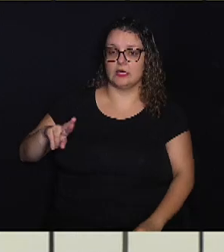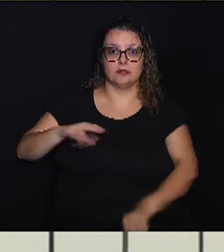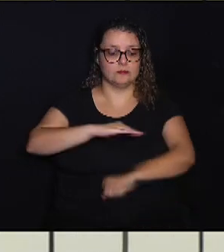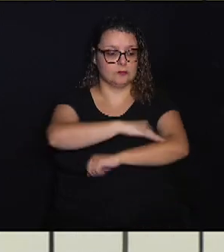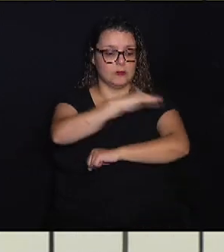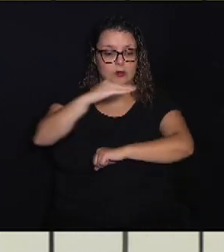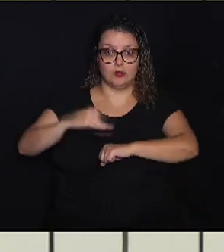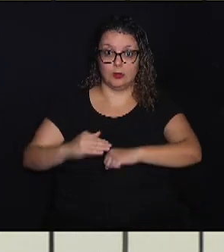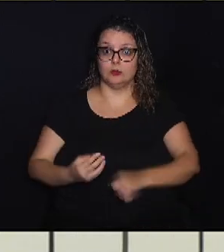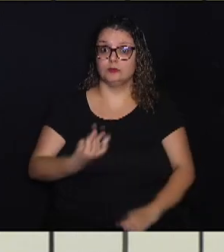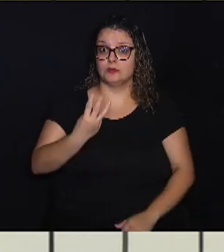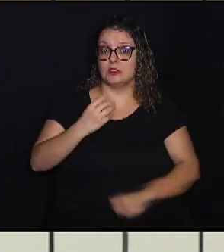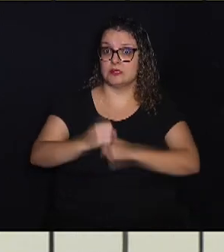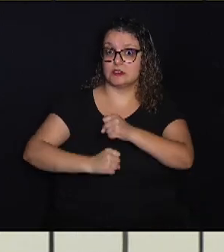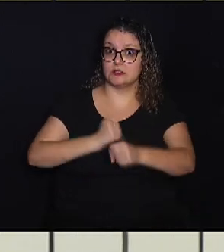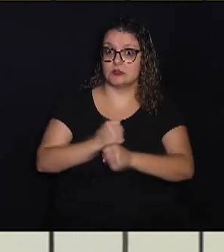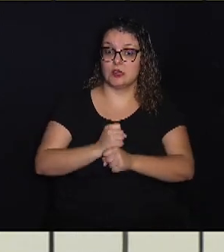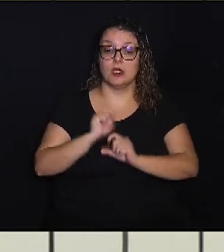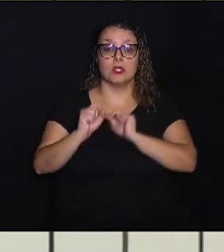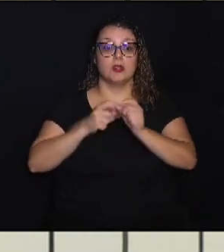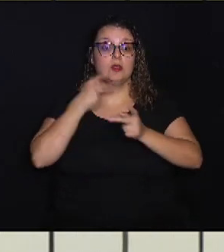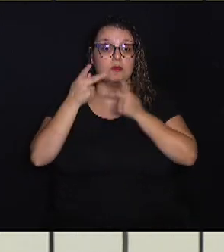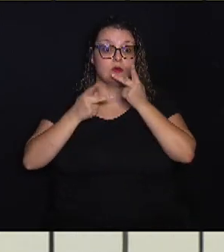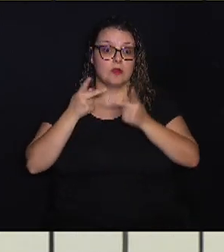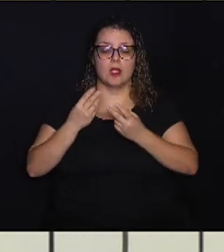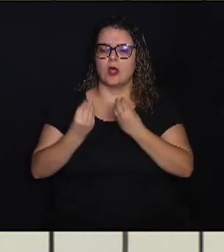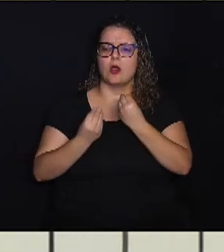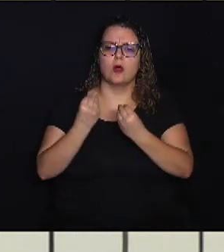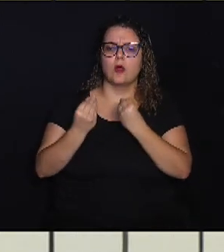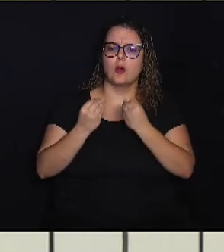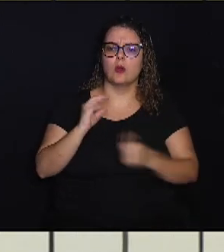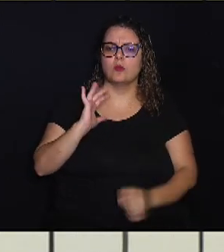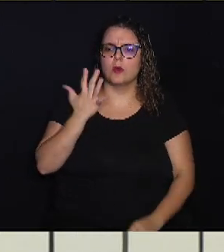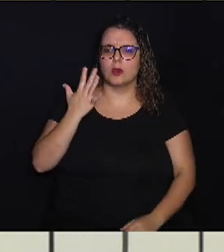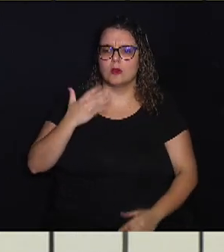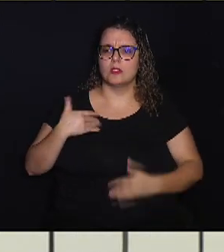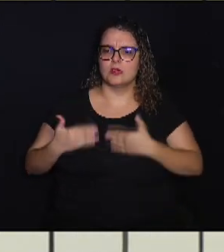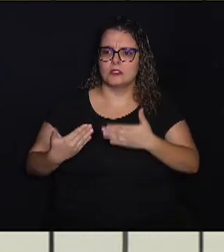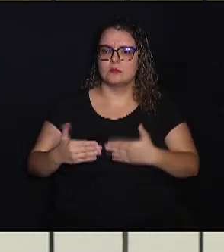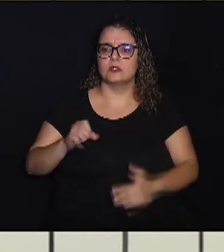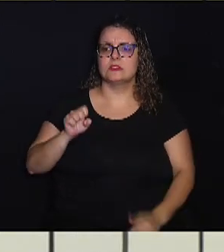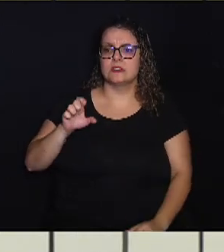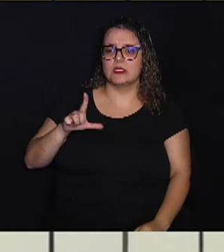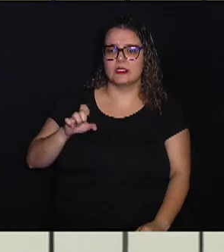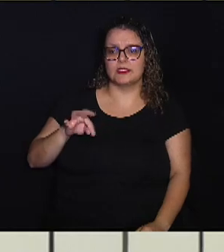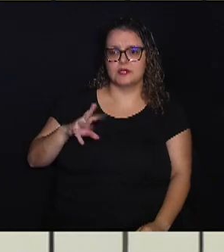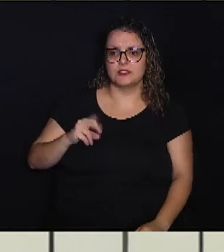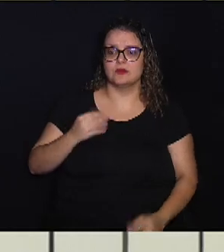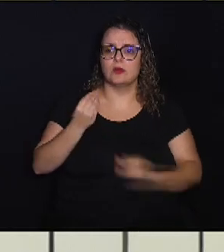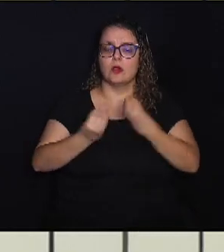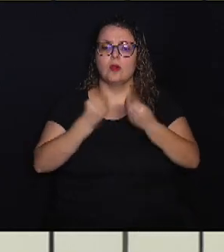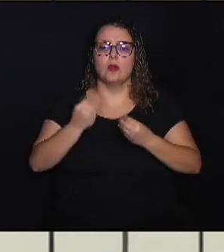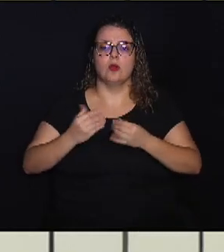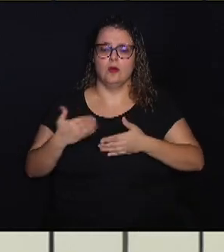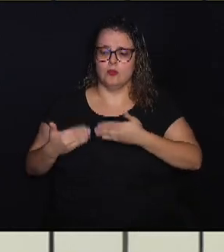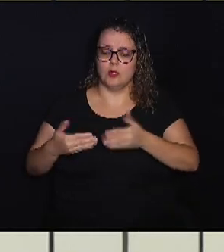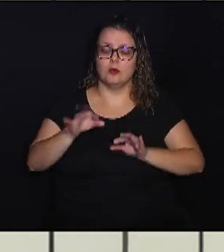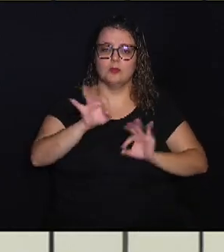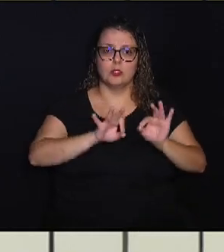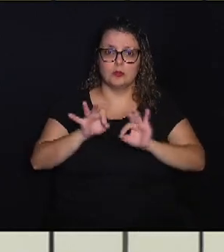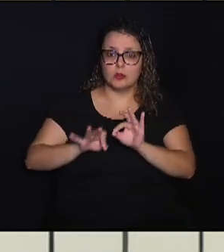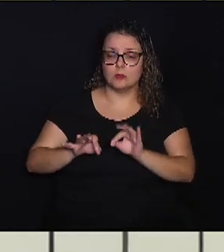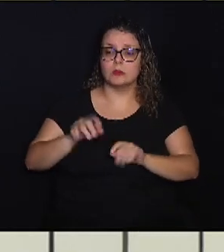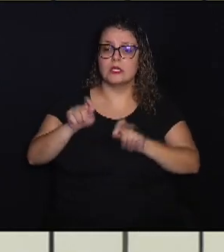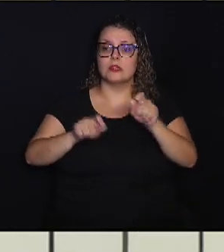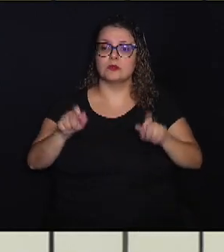anos de duração. E quem vai falar sobre como funciona esse processo seletivo, como será todo o projeto para que